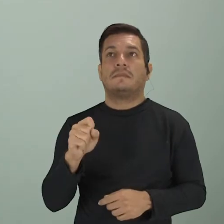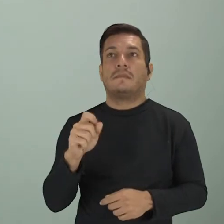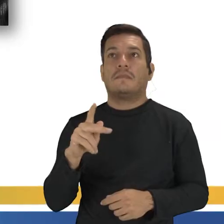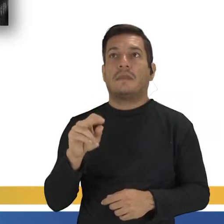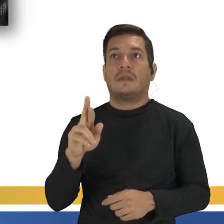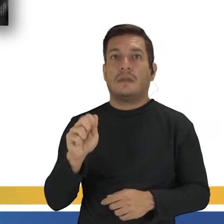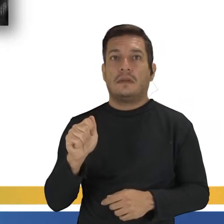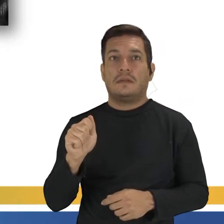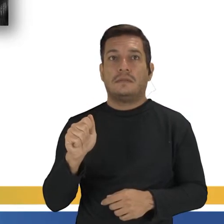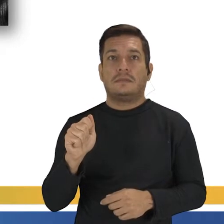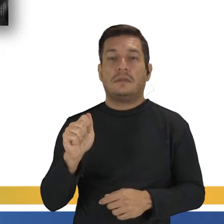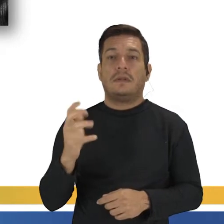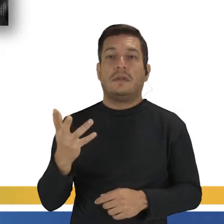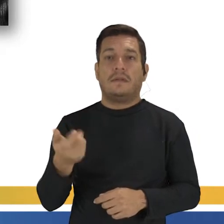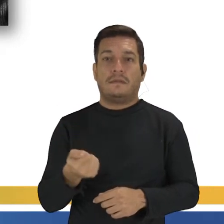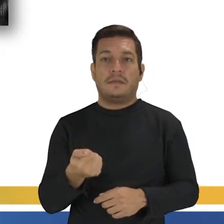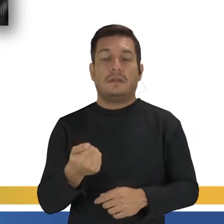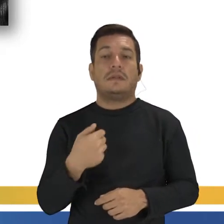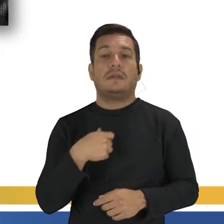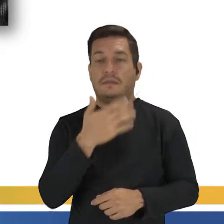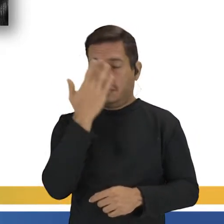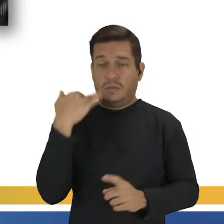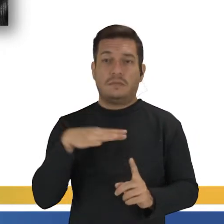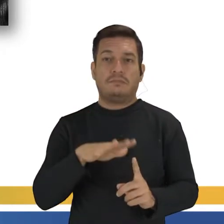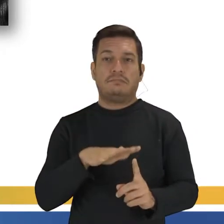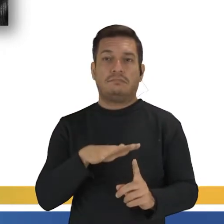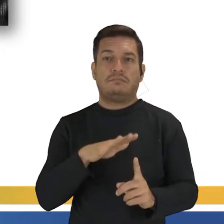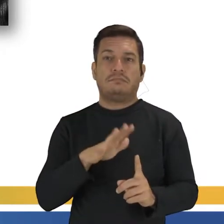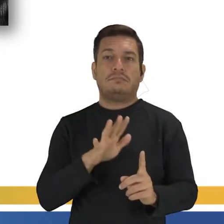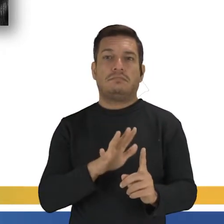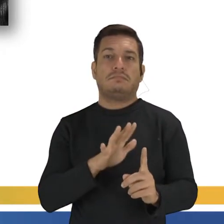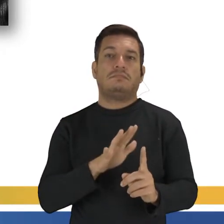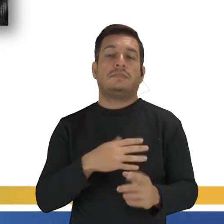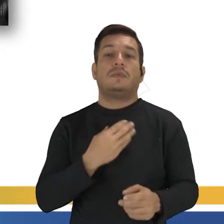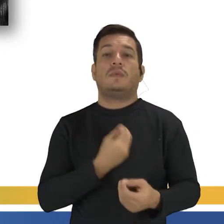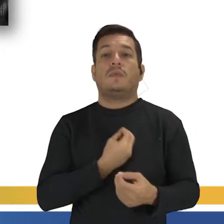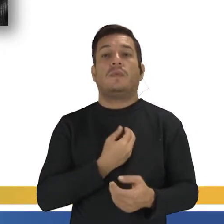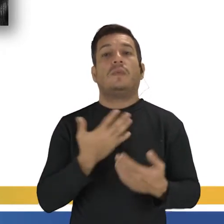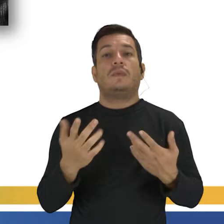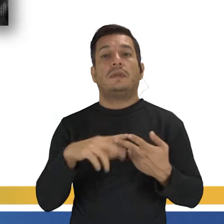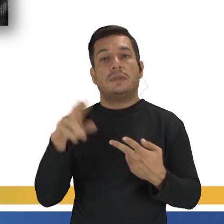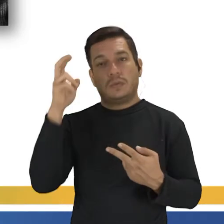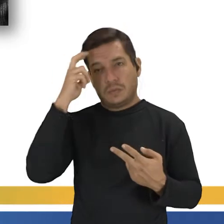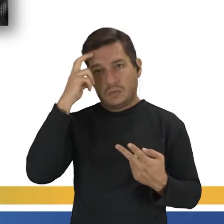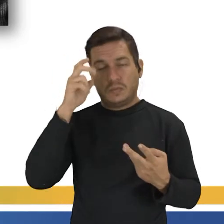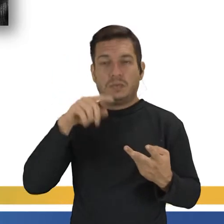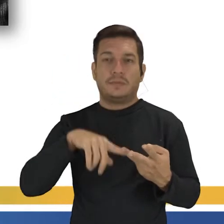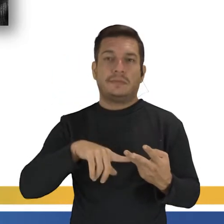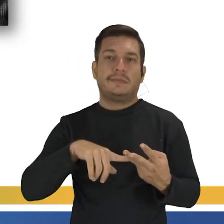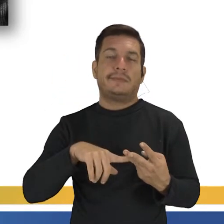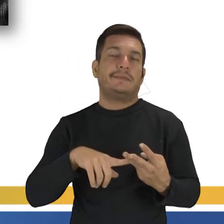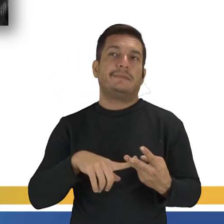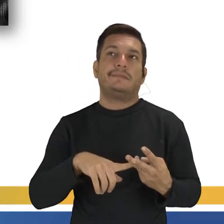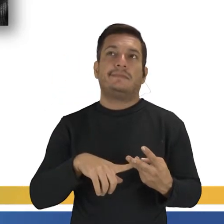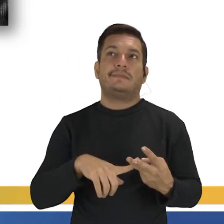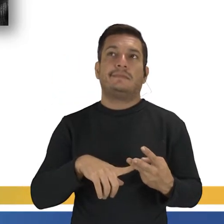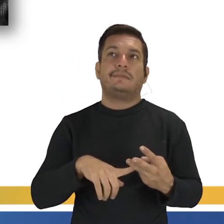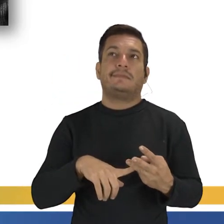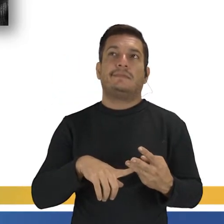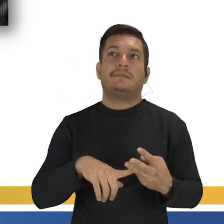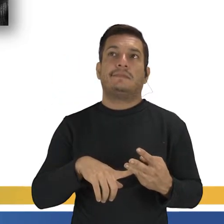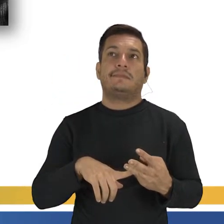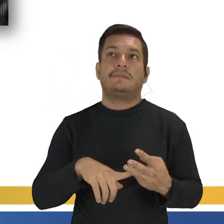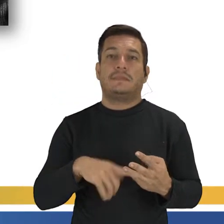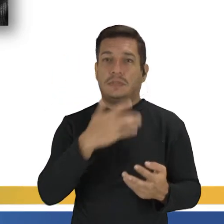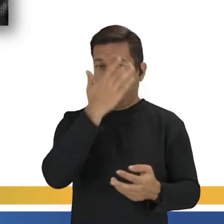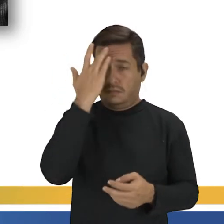africana, onde as pessoas aí influenciam com seus modos de vida, suas culturas, né? Essa questão aí do Atlântico,